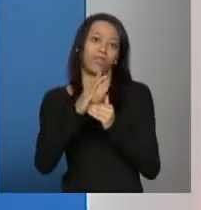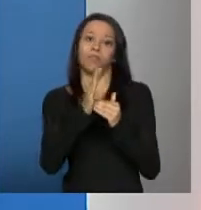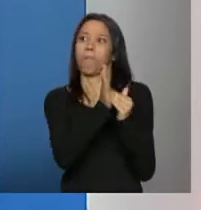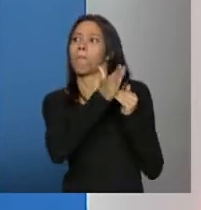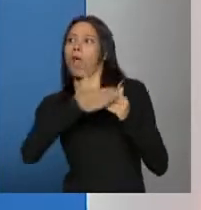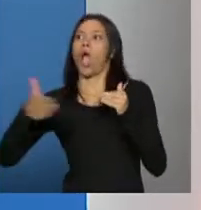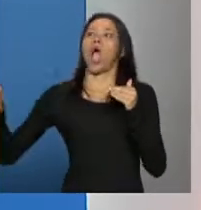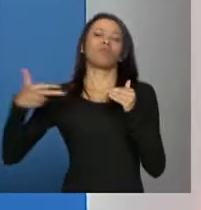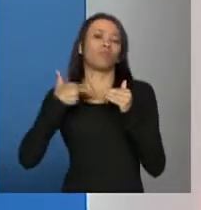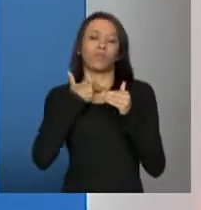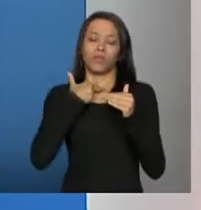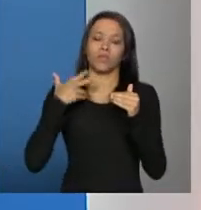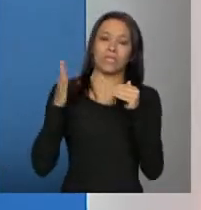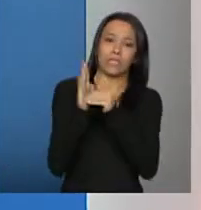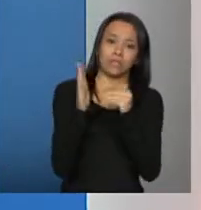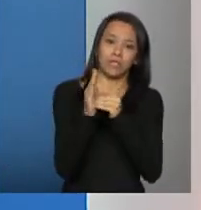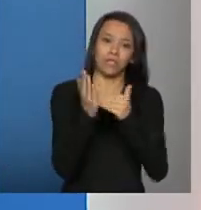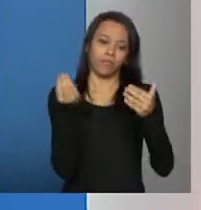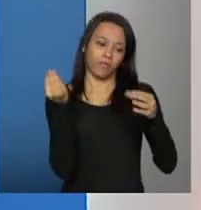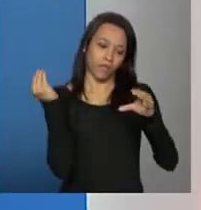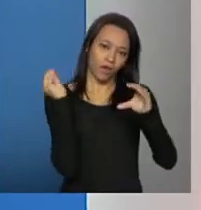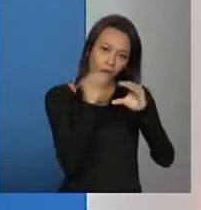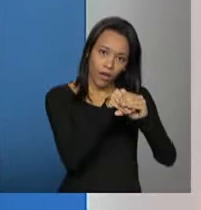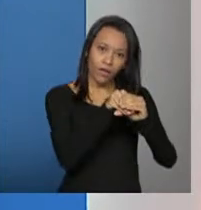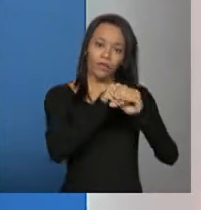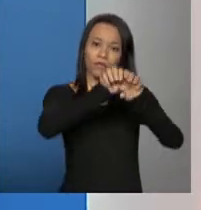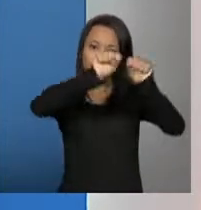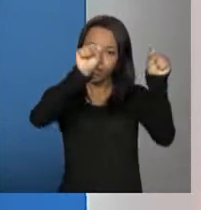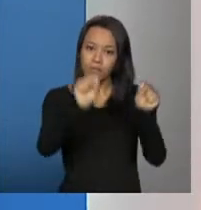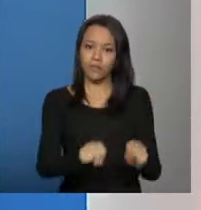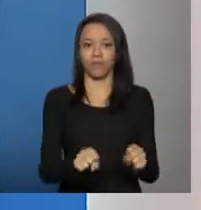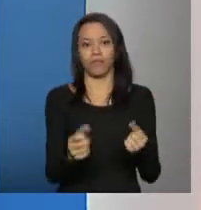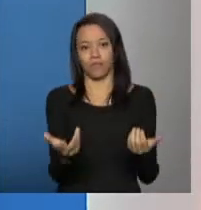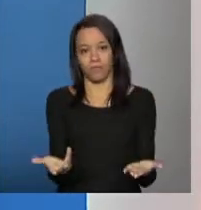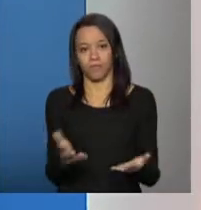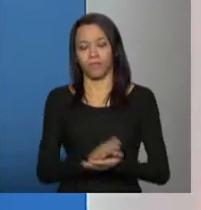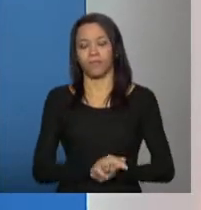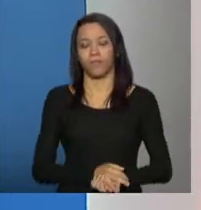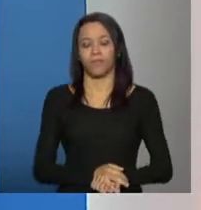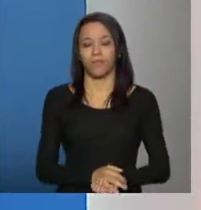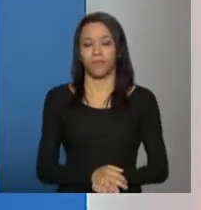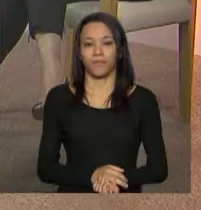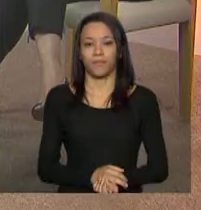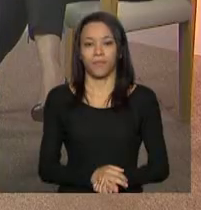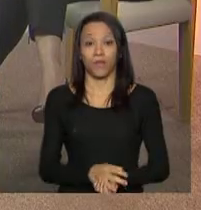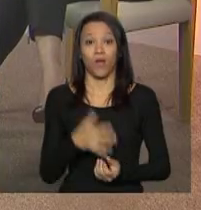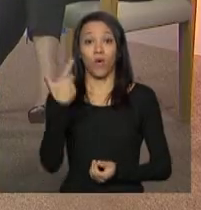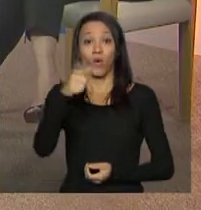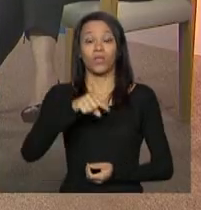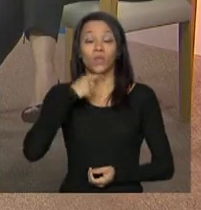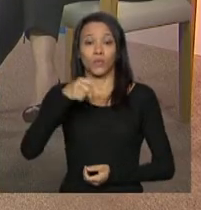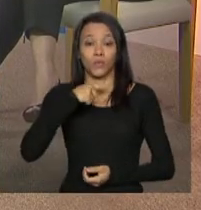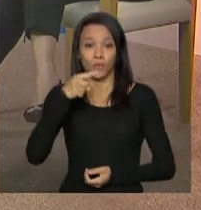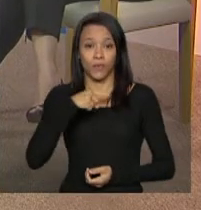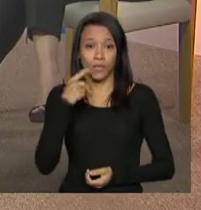não é cobrado para inserção no que meias só interrompendo a dúvida agora vem lá de Cuiabá Mato